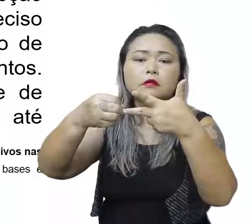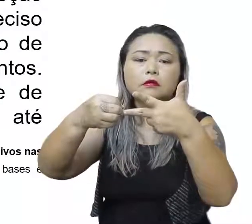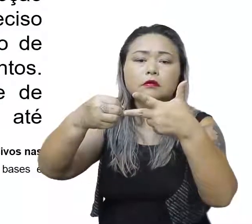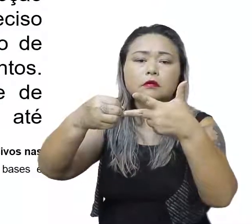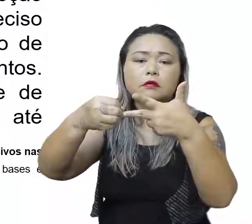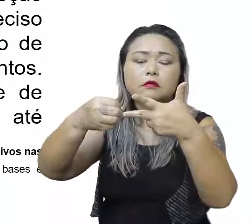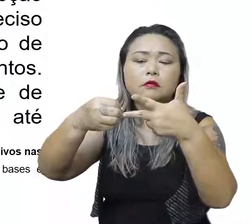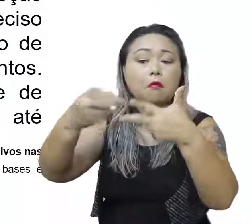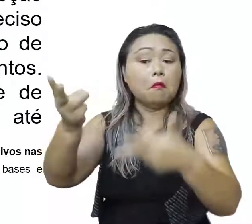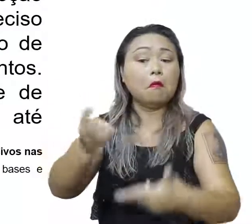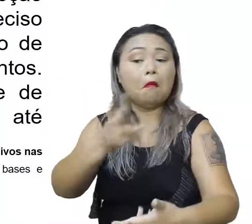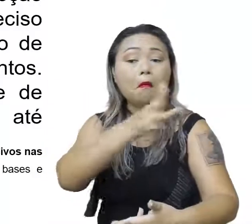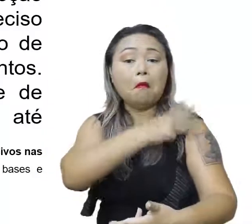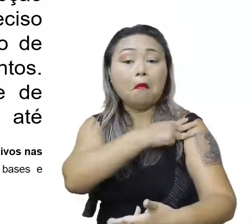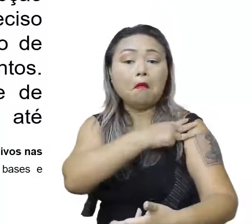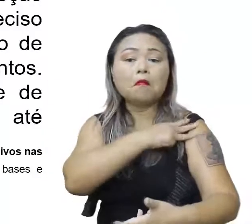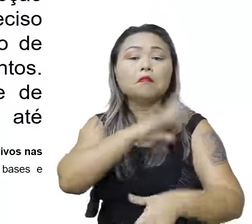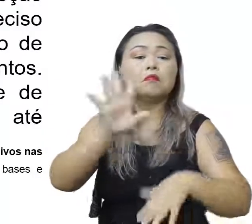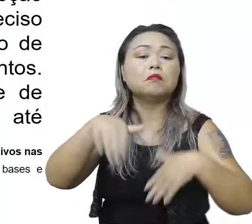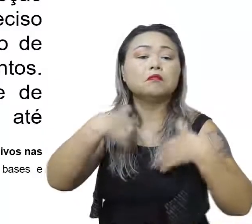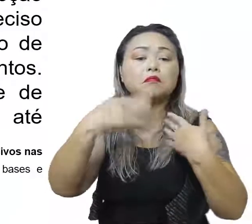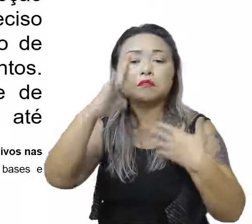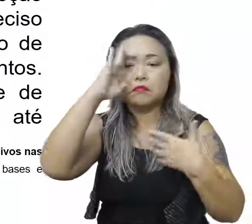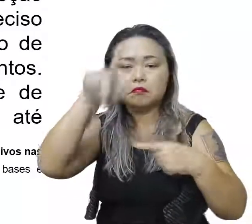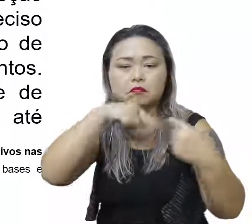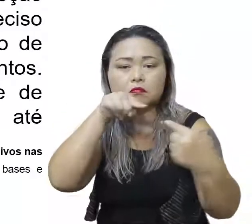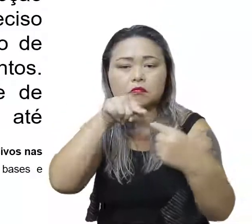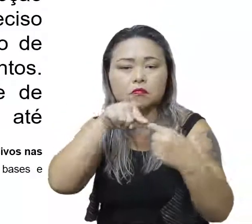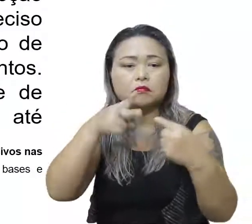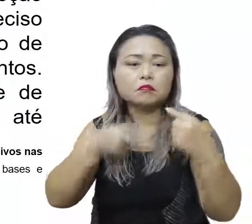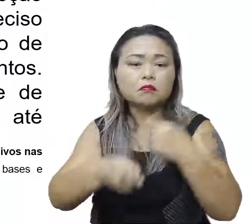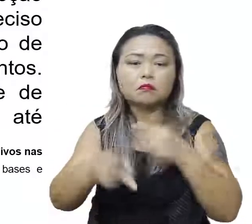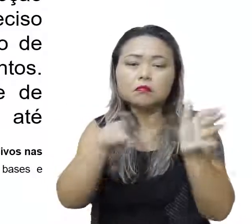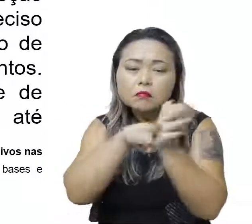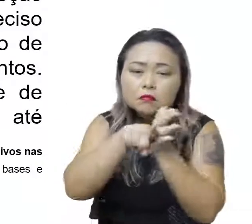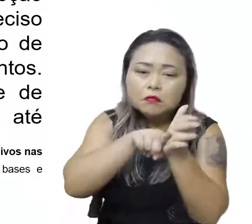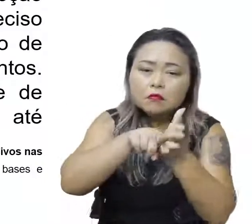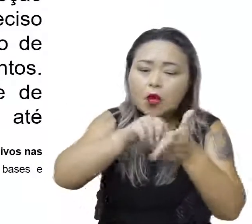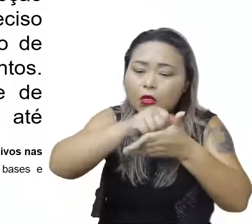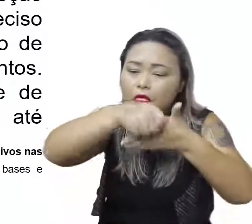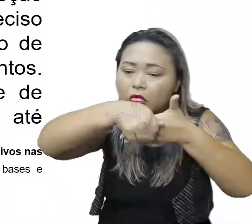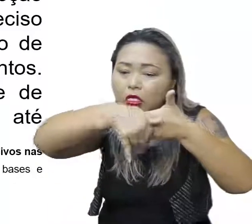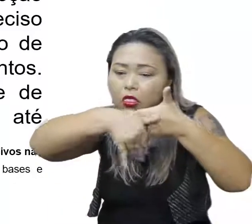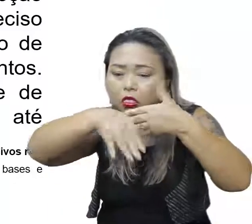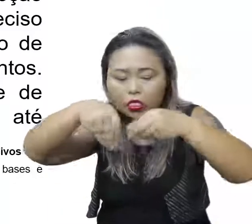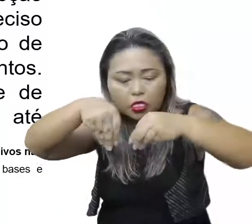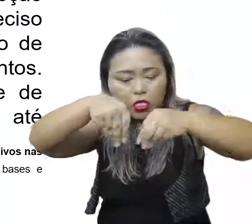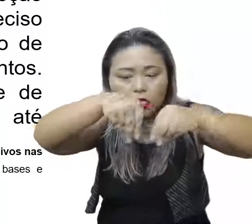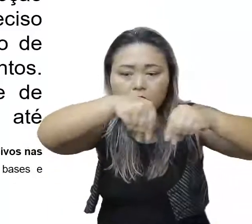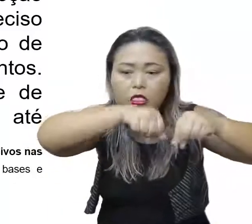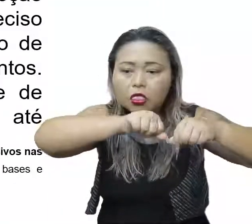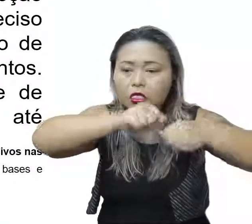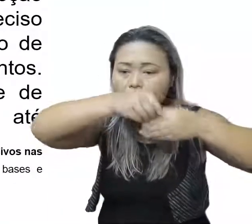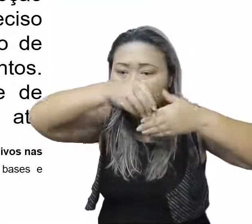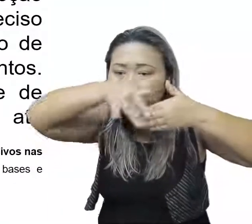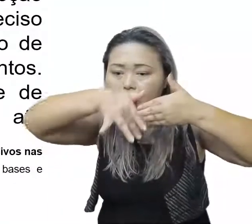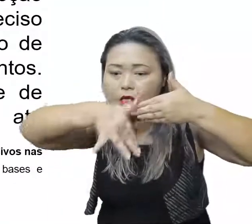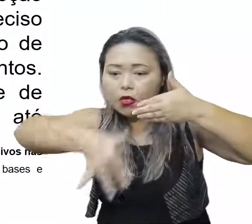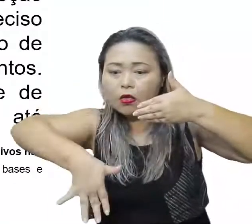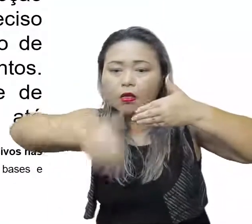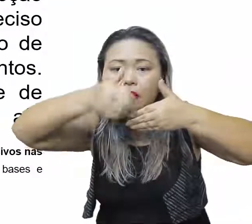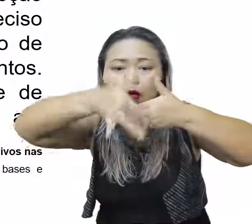médio aí, um dos principais objetivos de dar continuidade às pesquisas em erosão dos solos